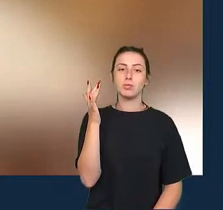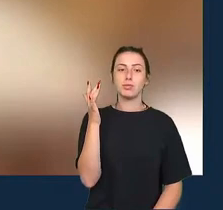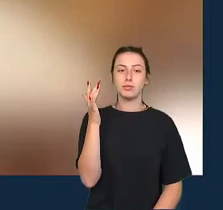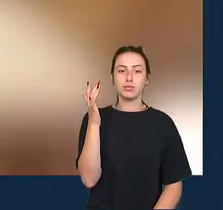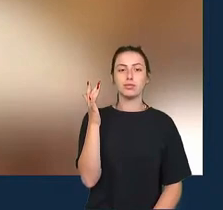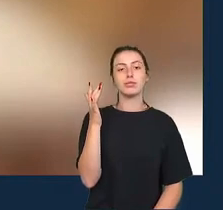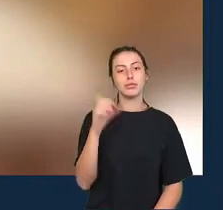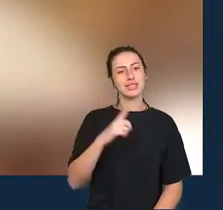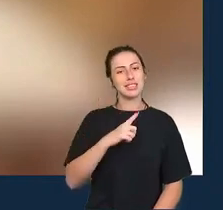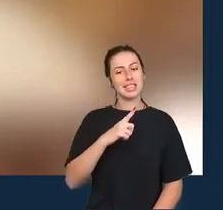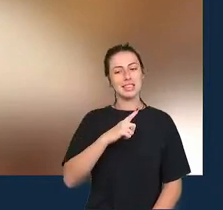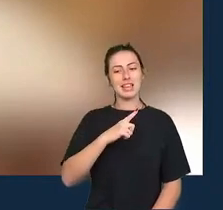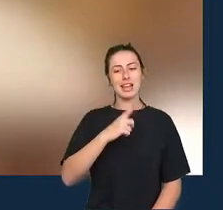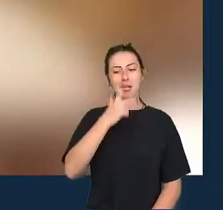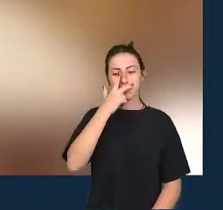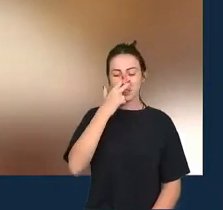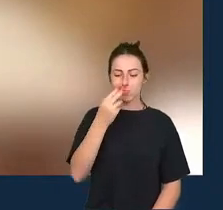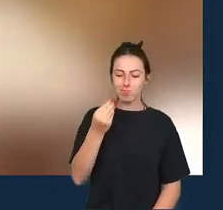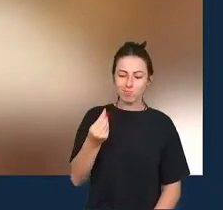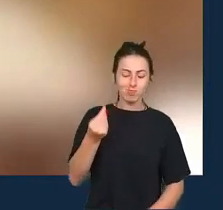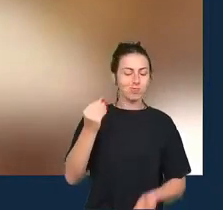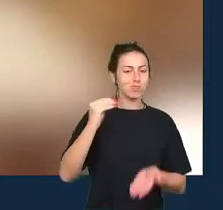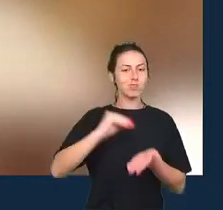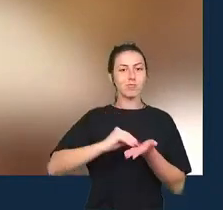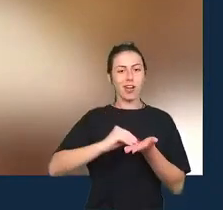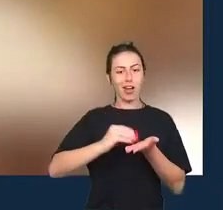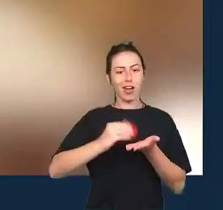um grande desequilíbrio em termos de